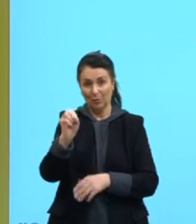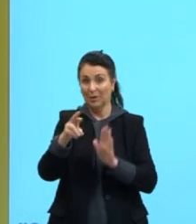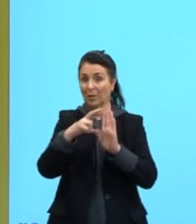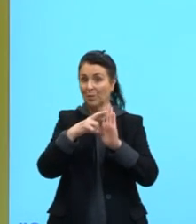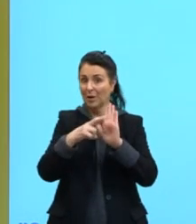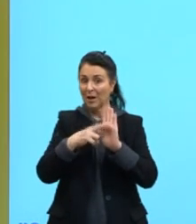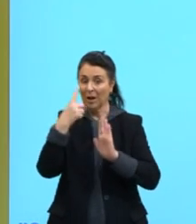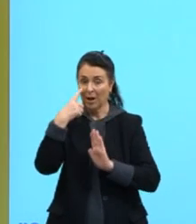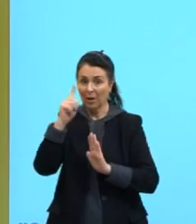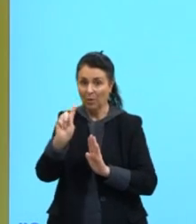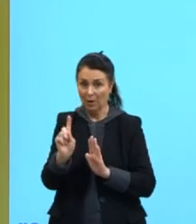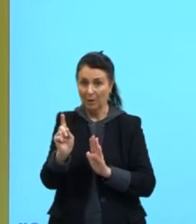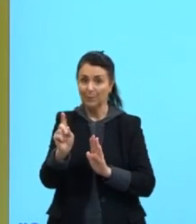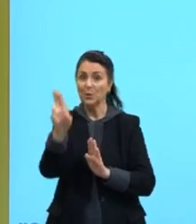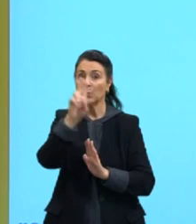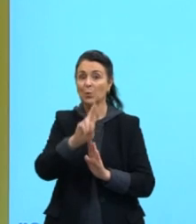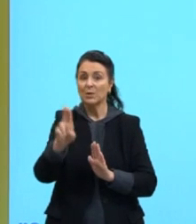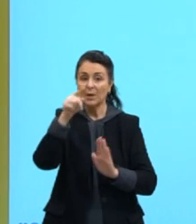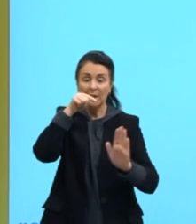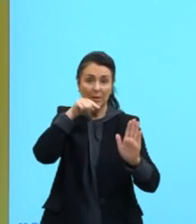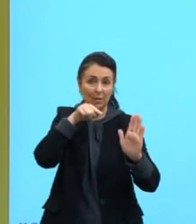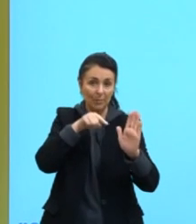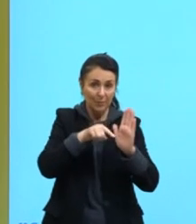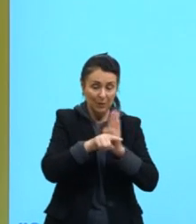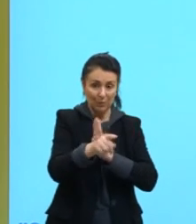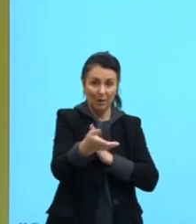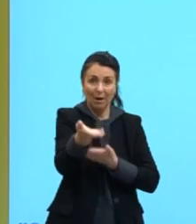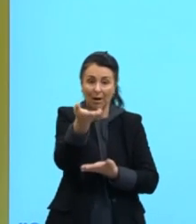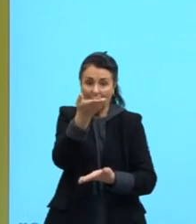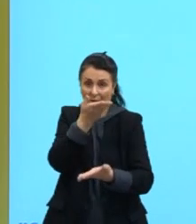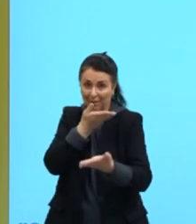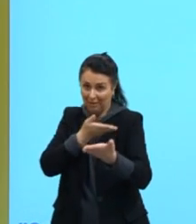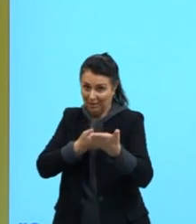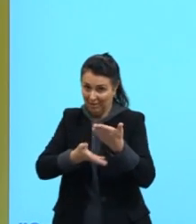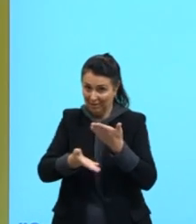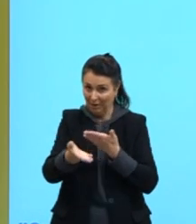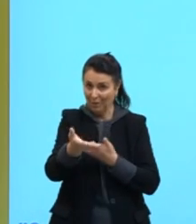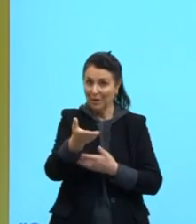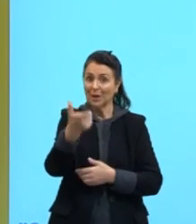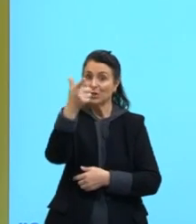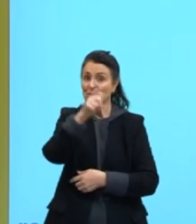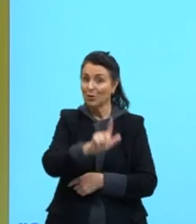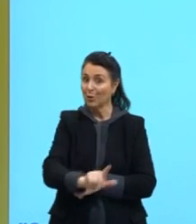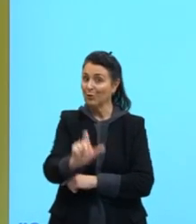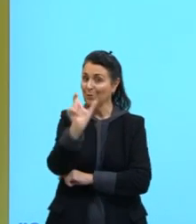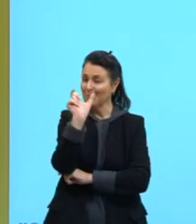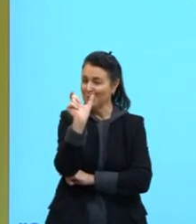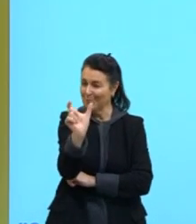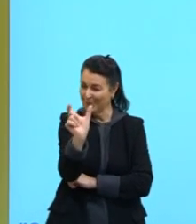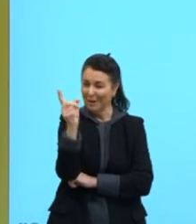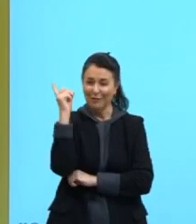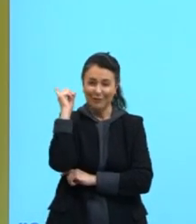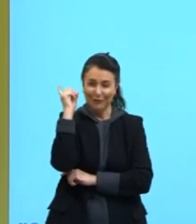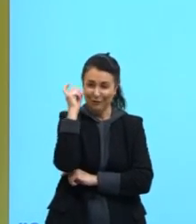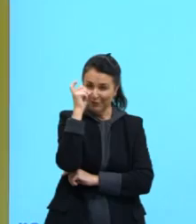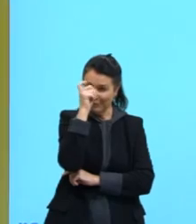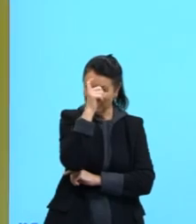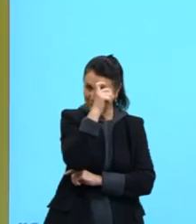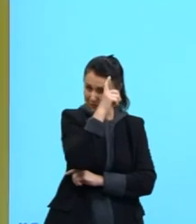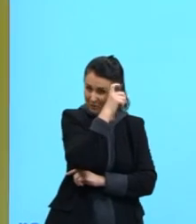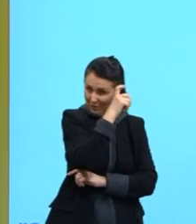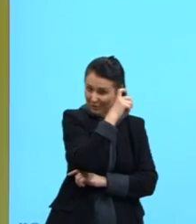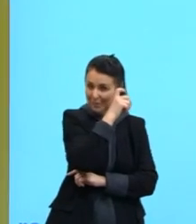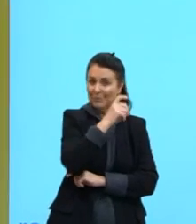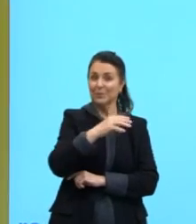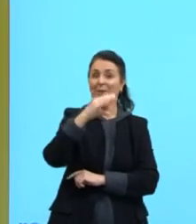informações do texto, a natureza da interação da fósfotidilserina com